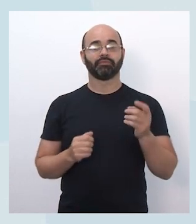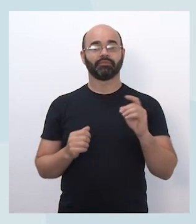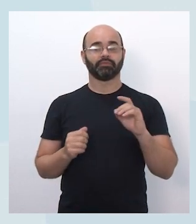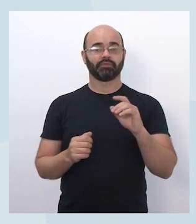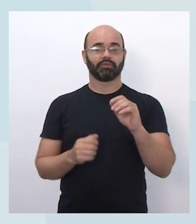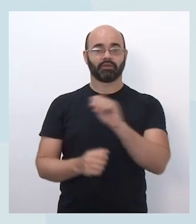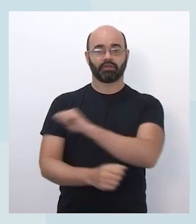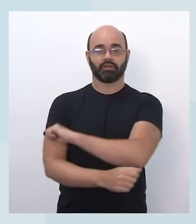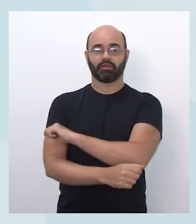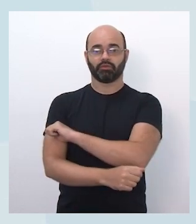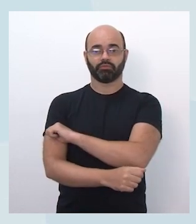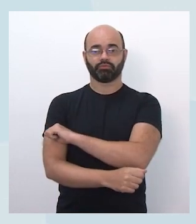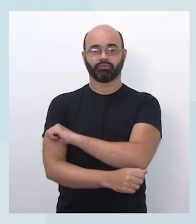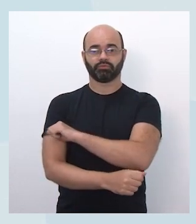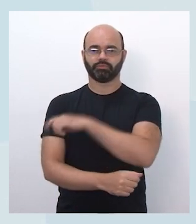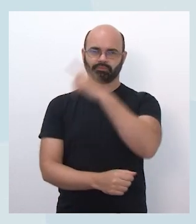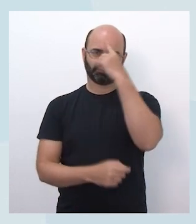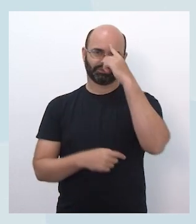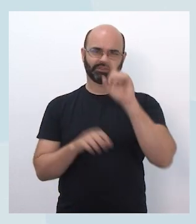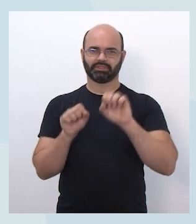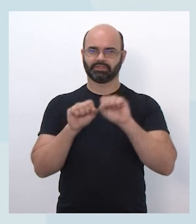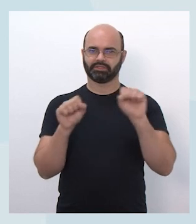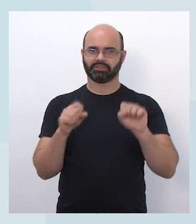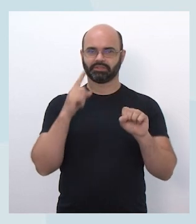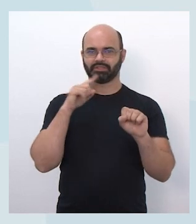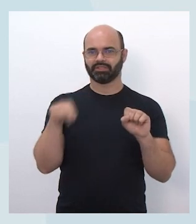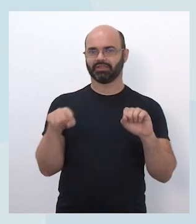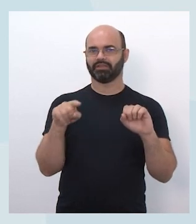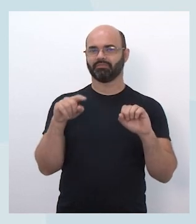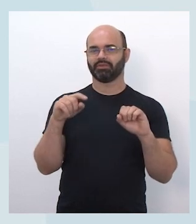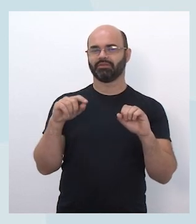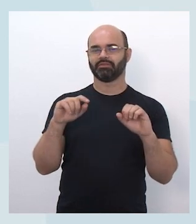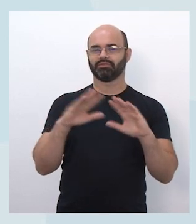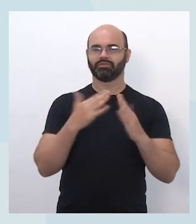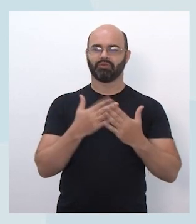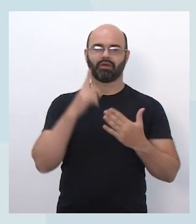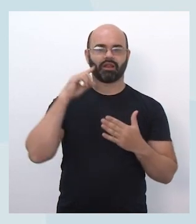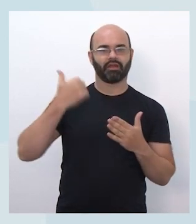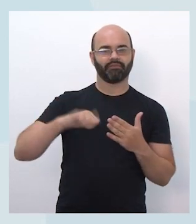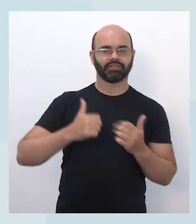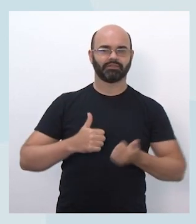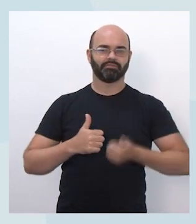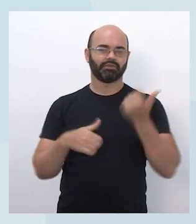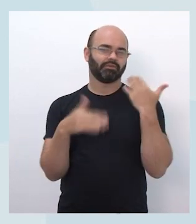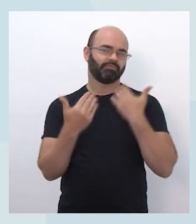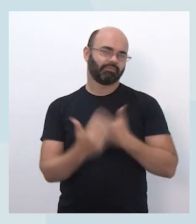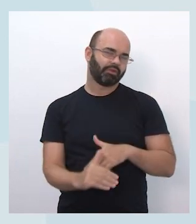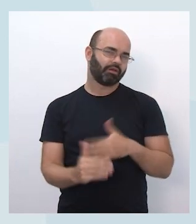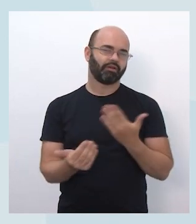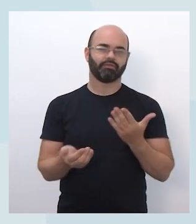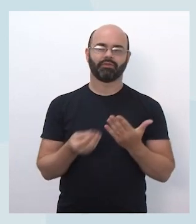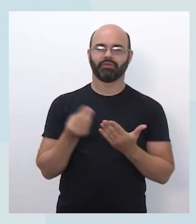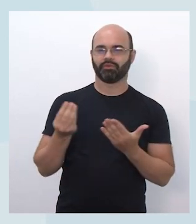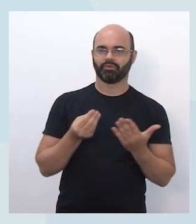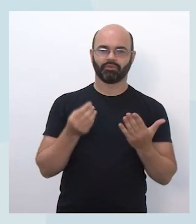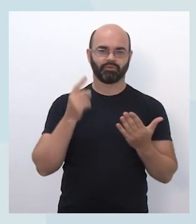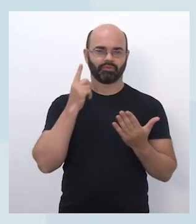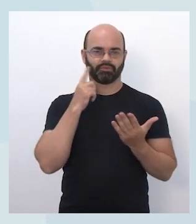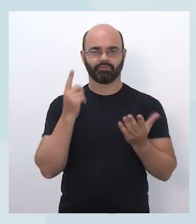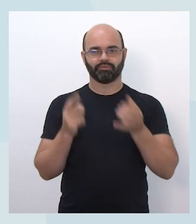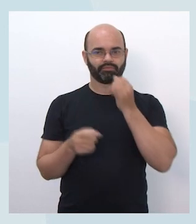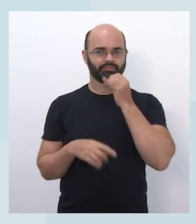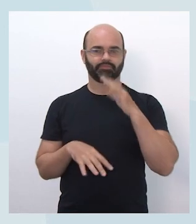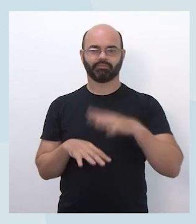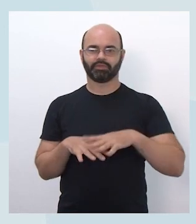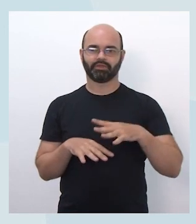se mobilizar para projetar um melhor sistema de avaliação na escola. Sabemos o quanto isso é complexo, o quanto a avaliação é uma temática